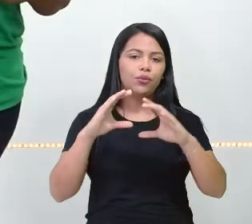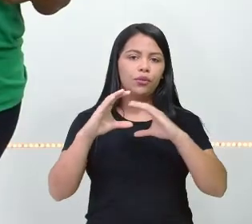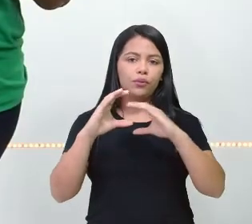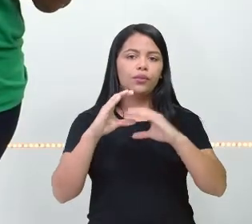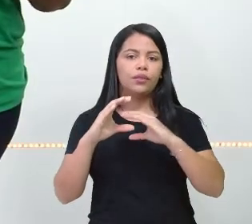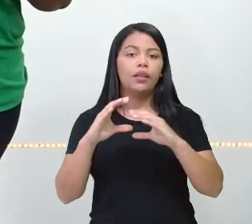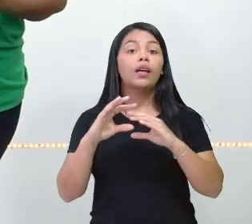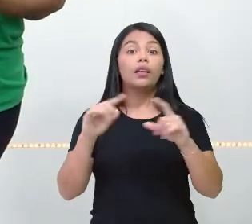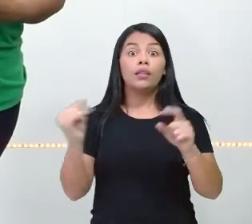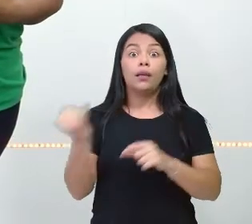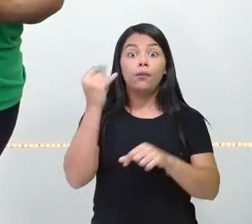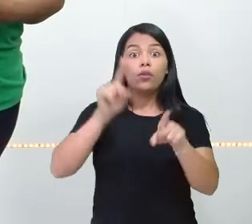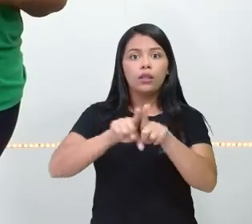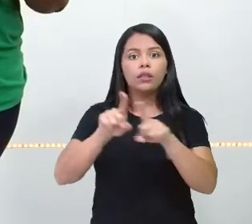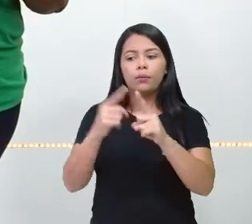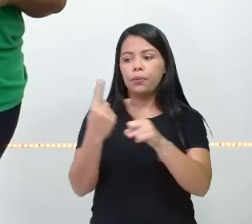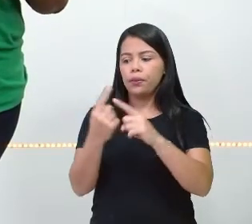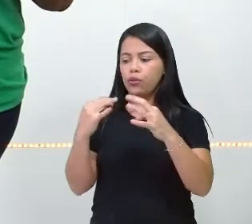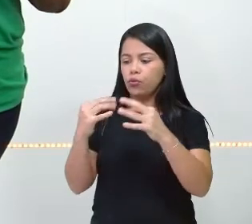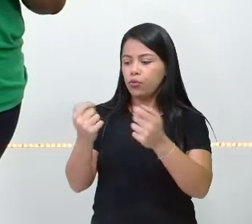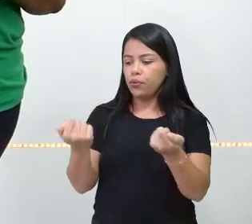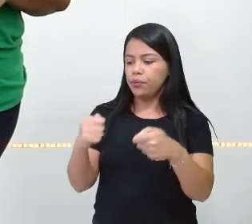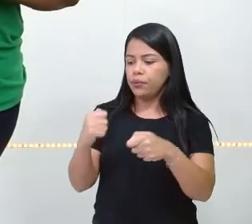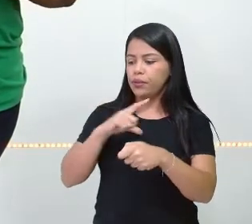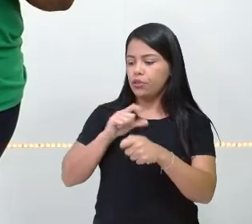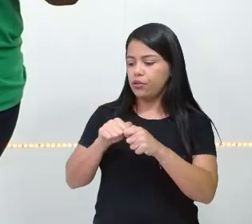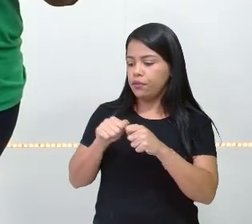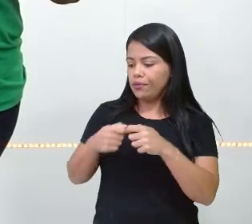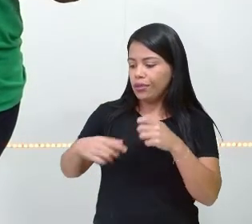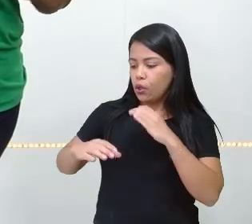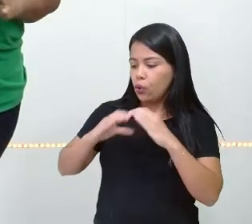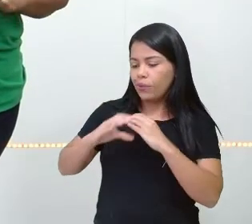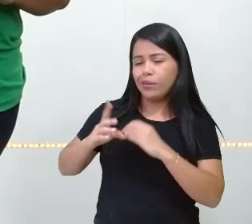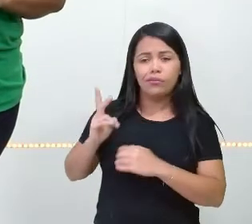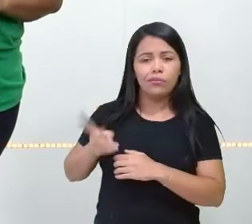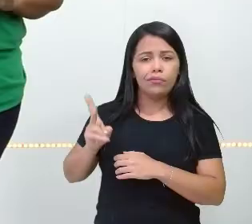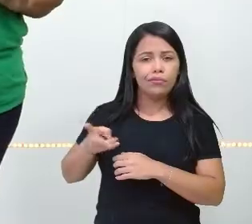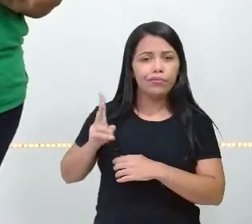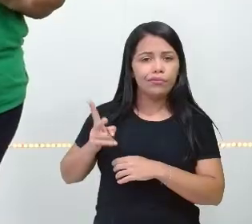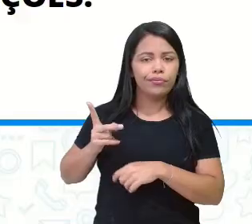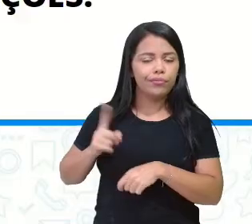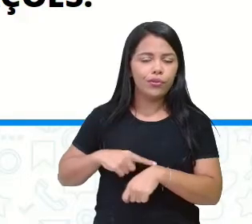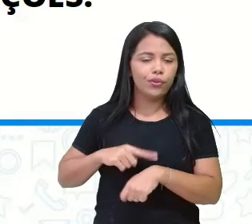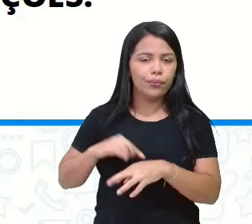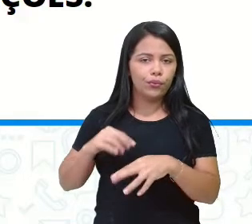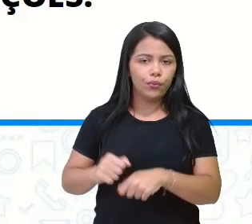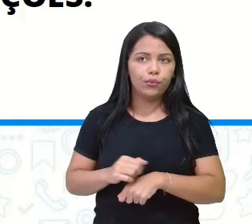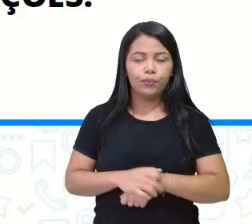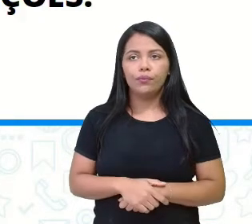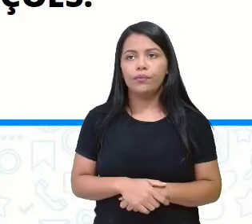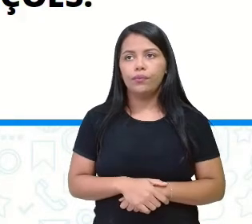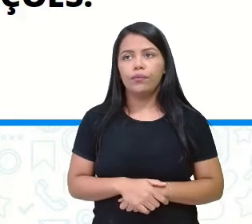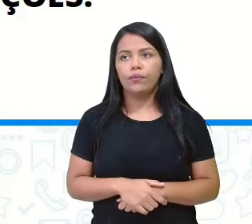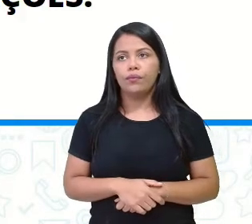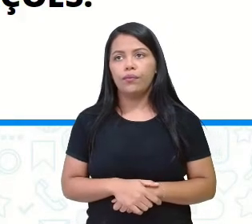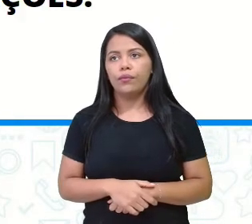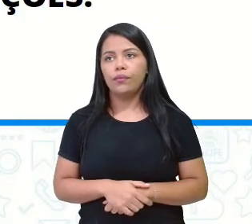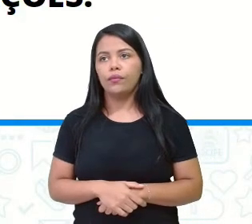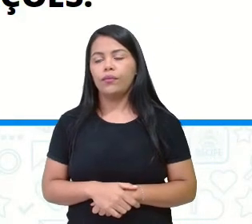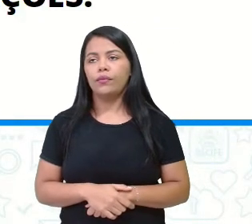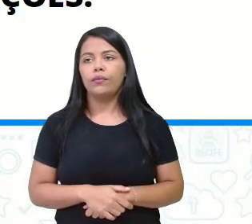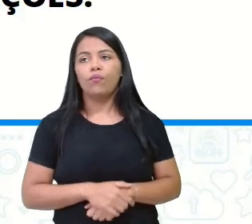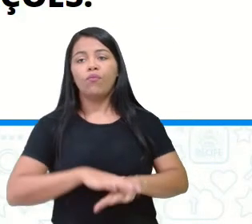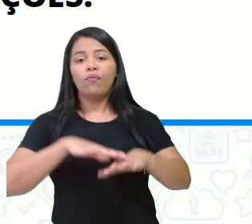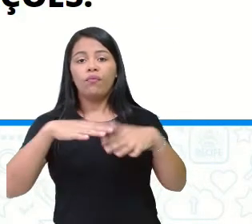precisa se comunicar. E a gente está se comunicando o tempo todo, tá? Então, meios de comunicação são